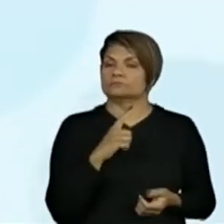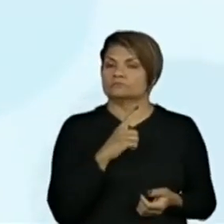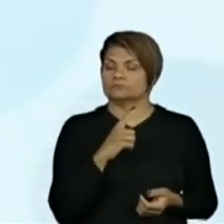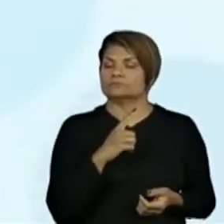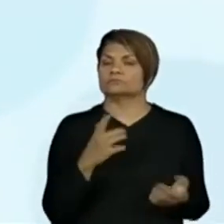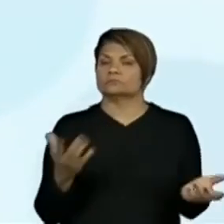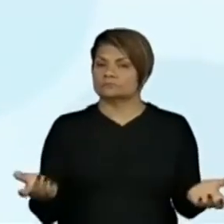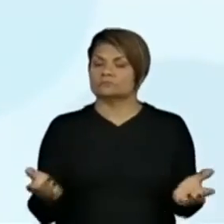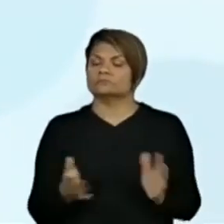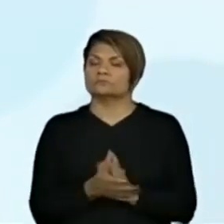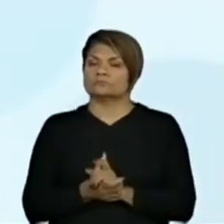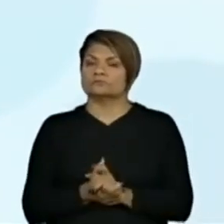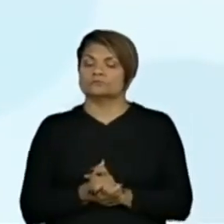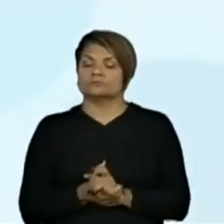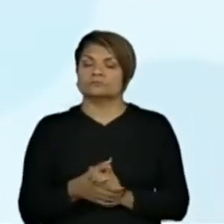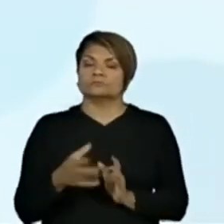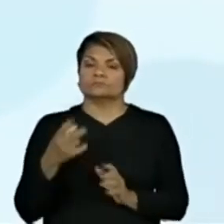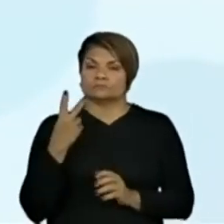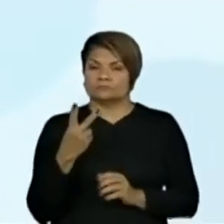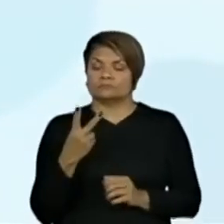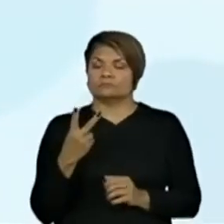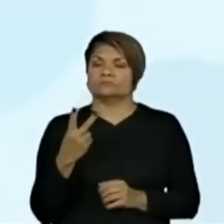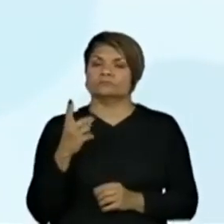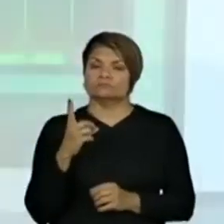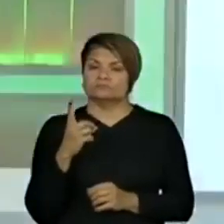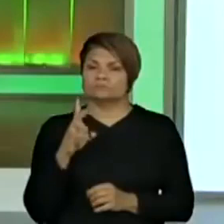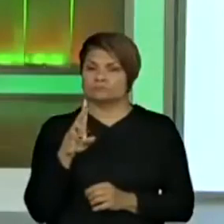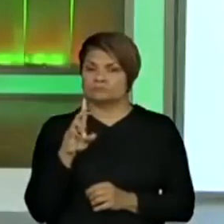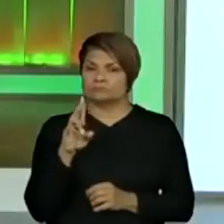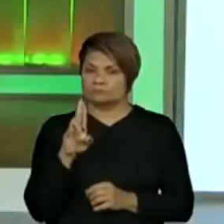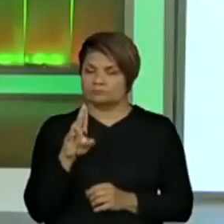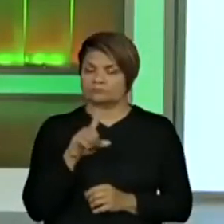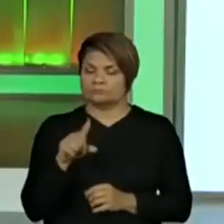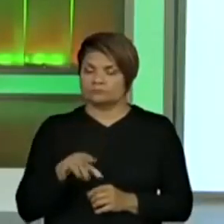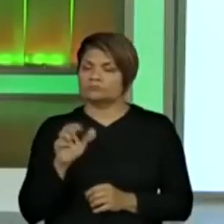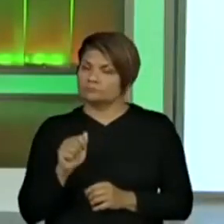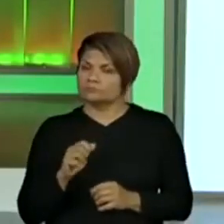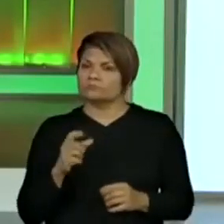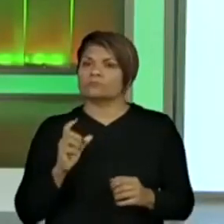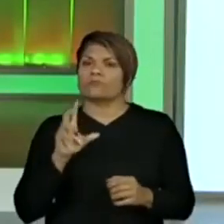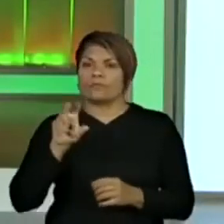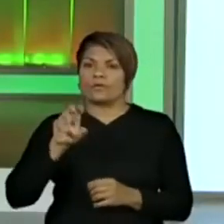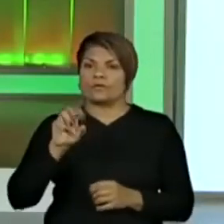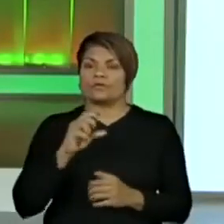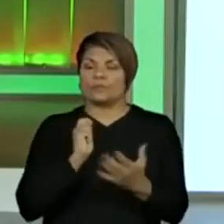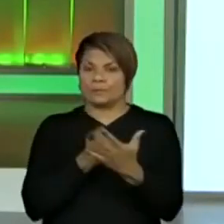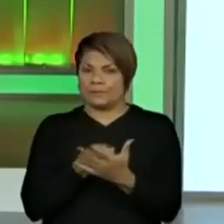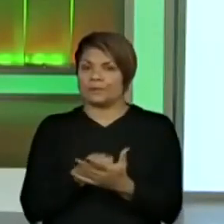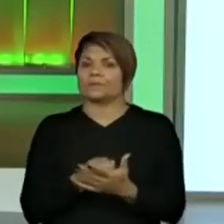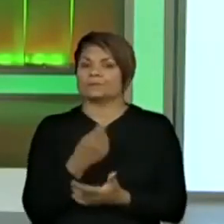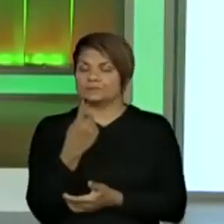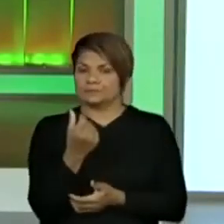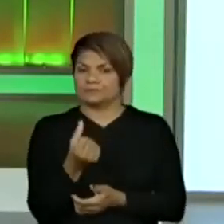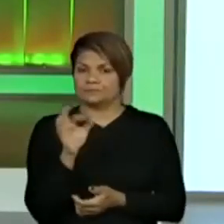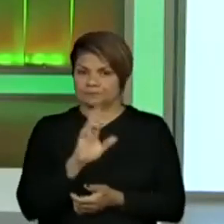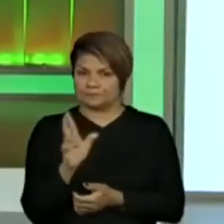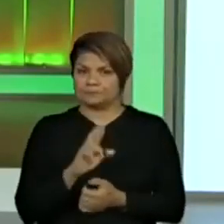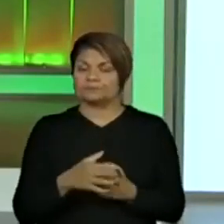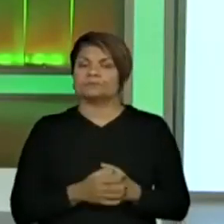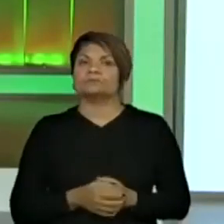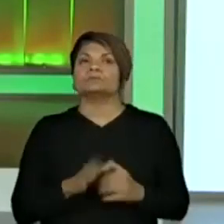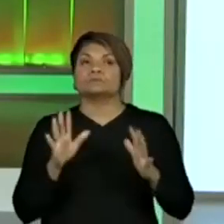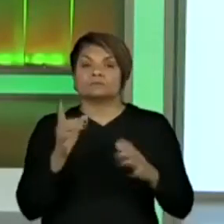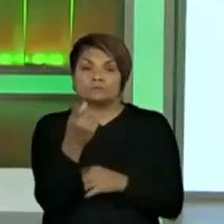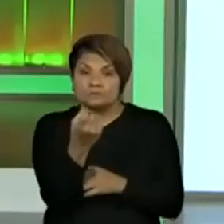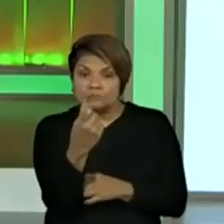o avô pagou R$ 16,00. Mas não foi a única coisa que ele comprou, porque ele também comprou o quê?